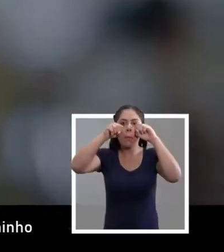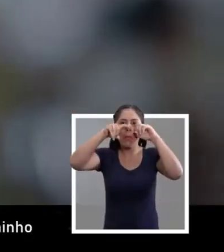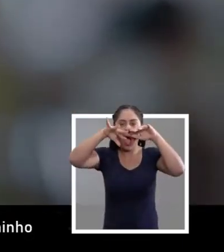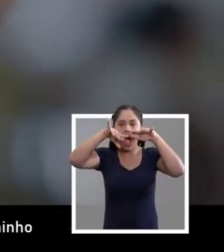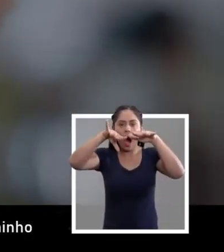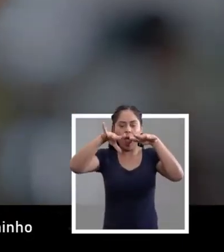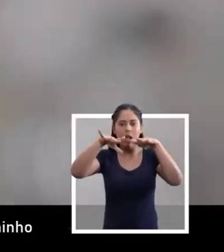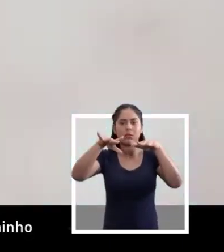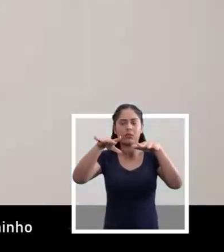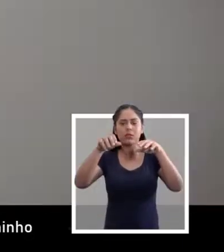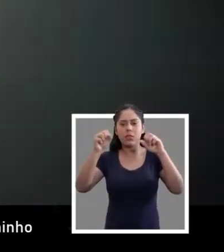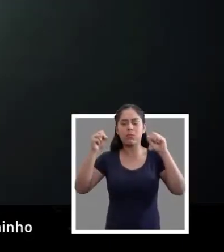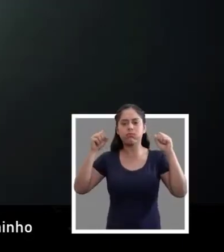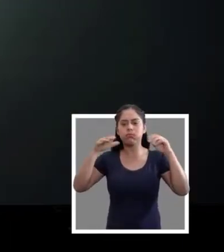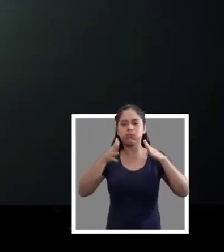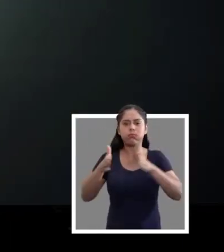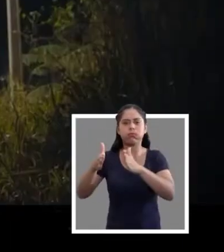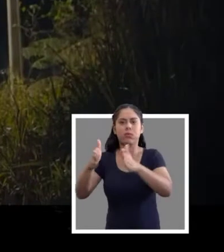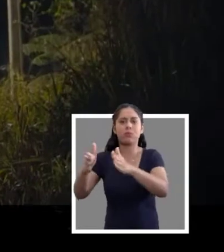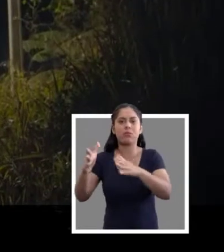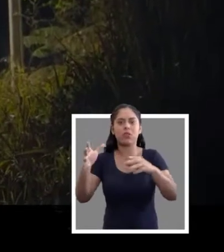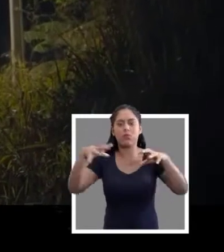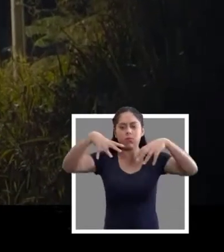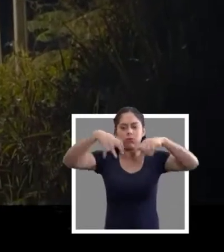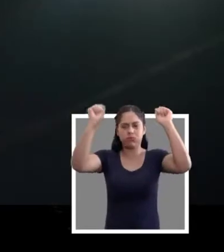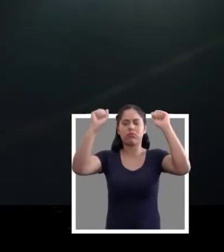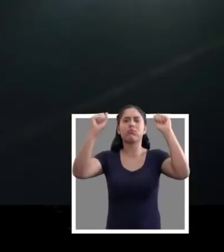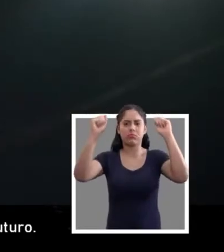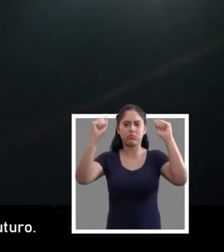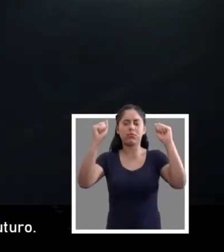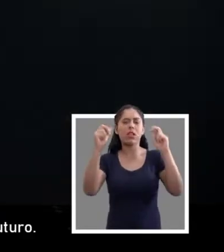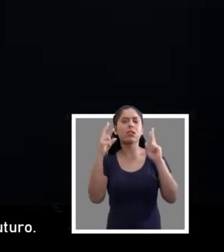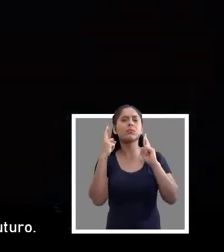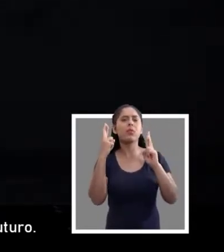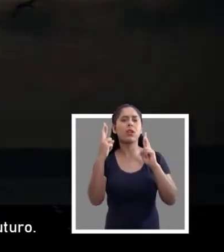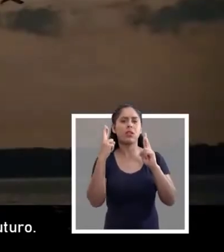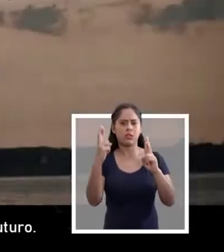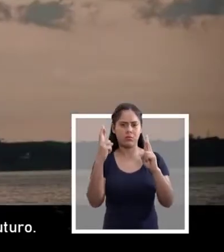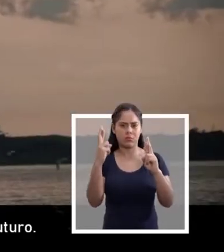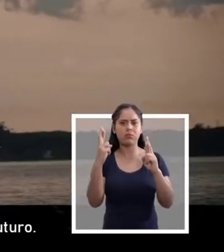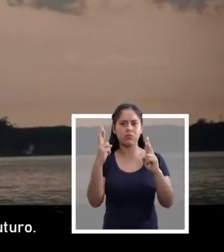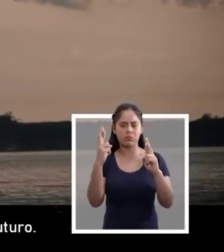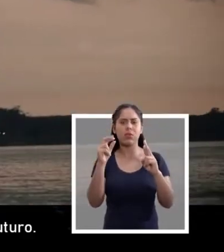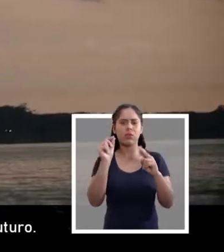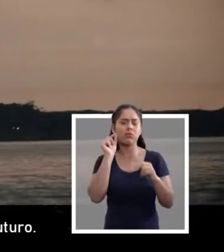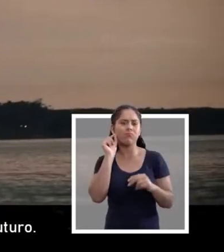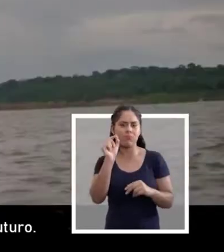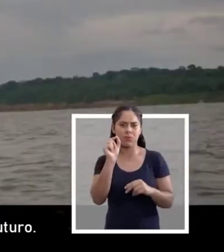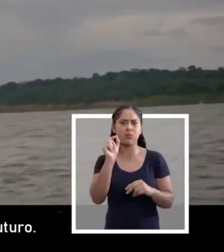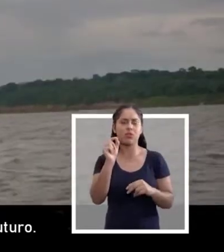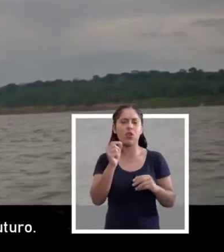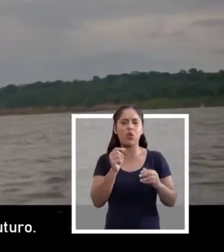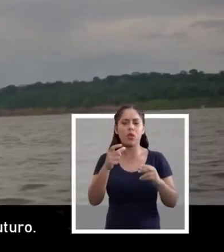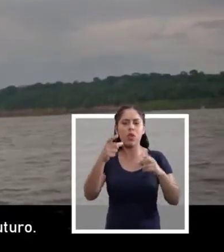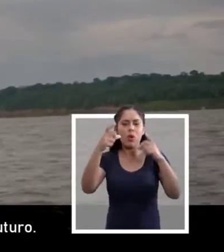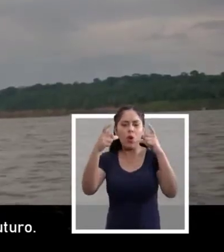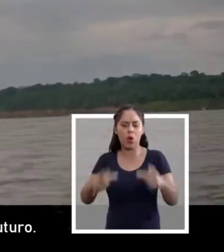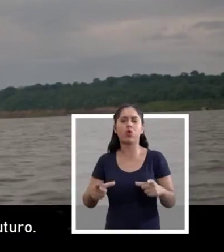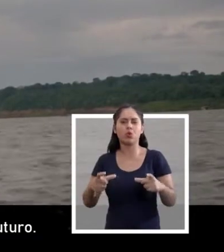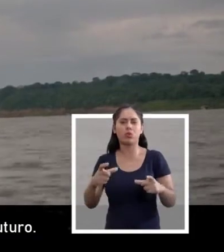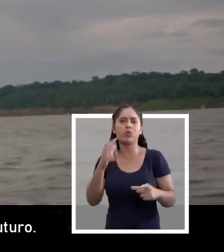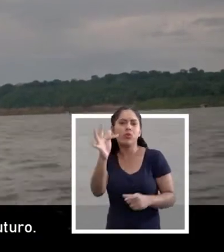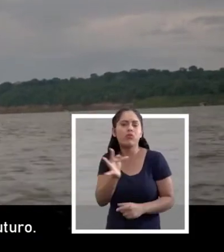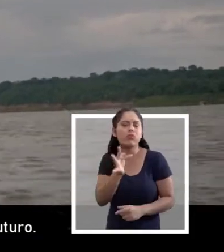brilho nos olhos que ilumina o caminho que já foi escuro. Esperança é esse porto de onde